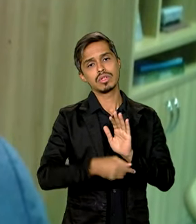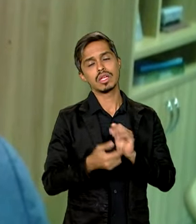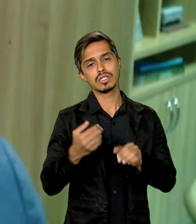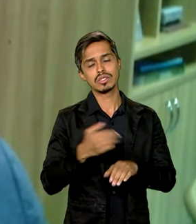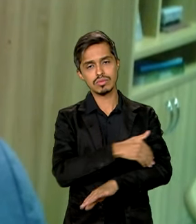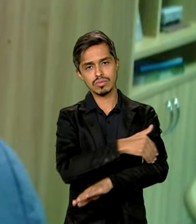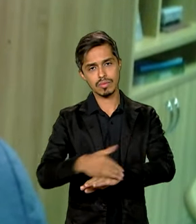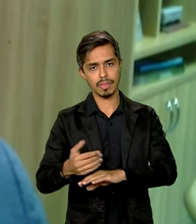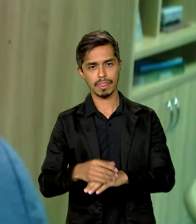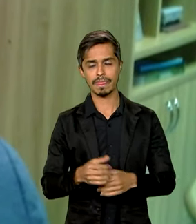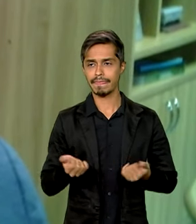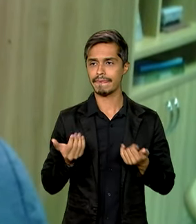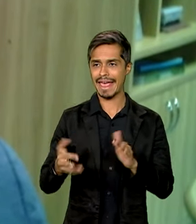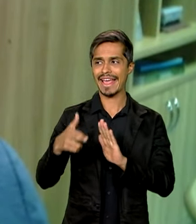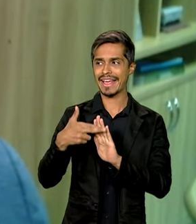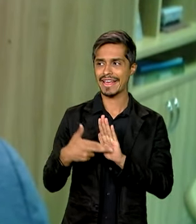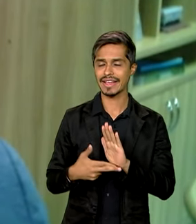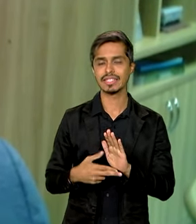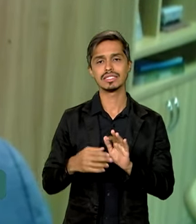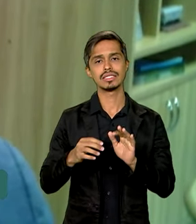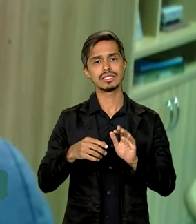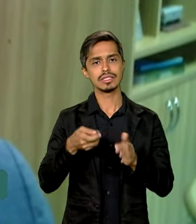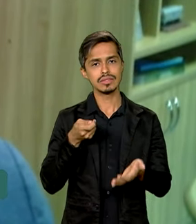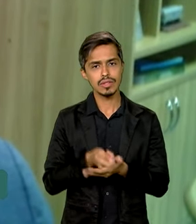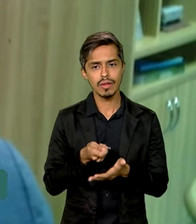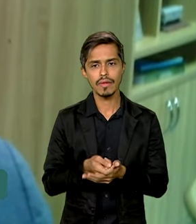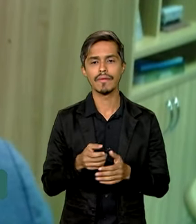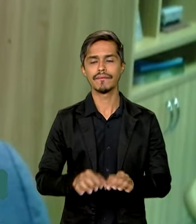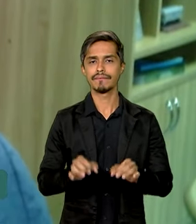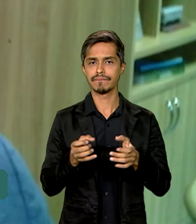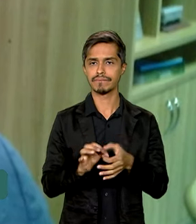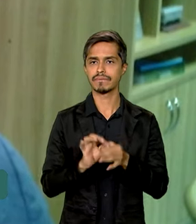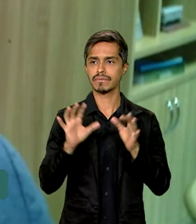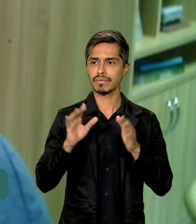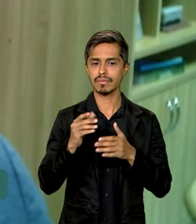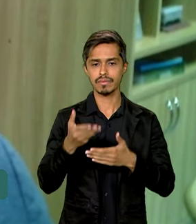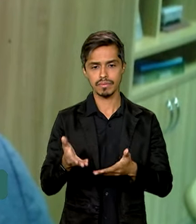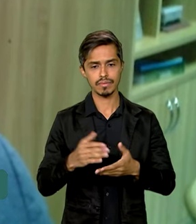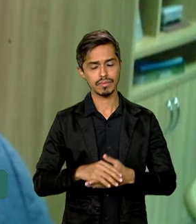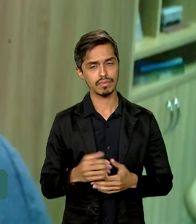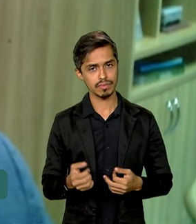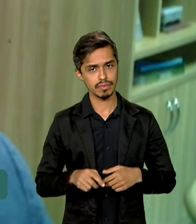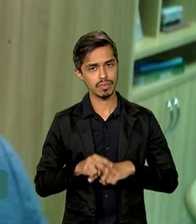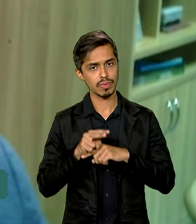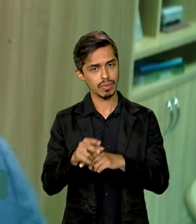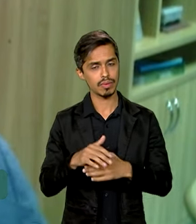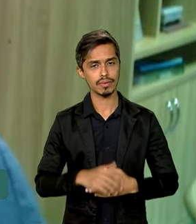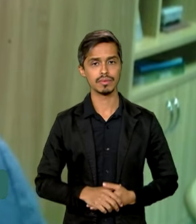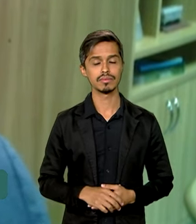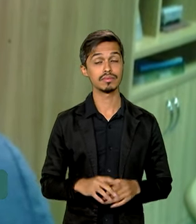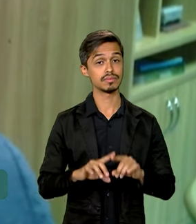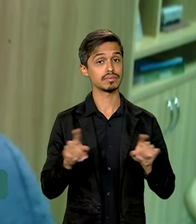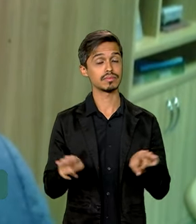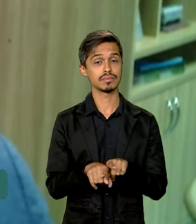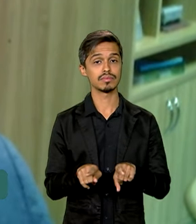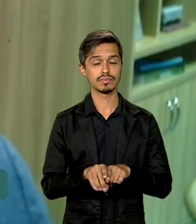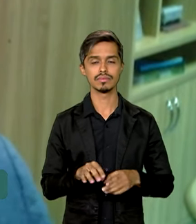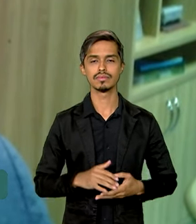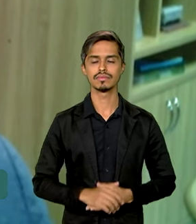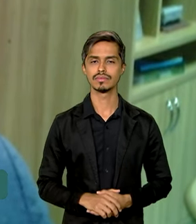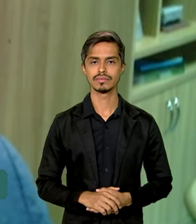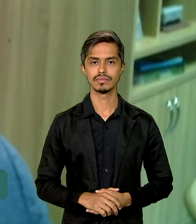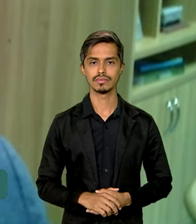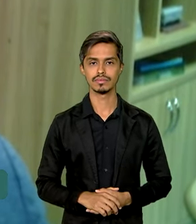específicas que permitam a devolução de ferrovias. por outro lado, são